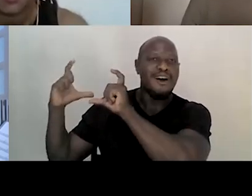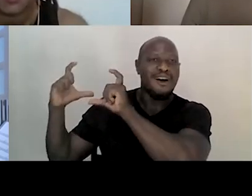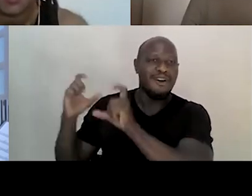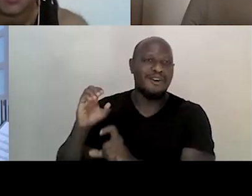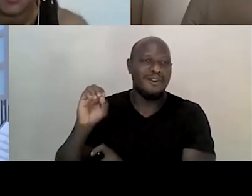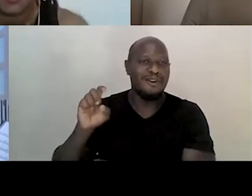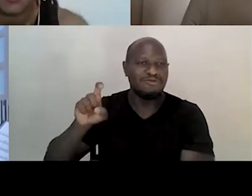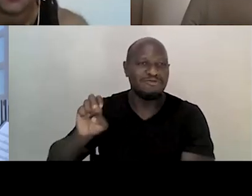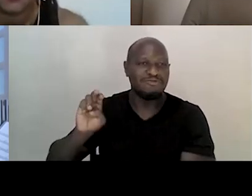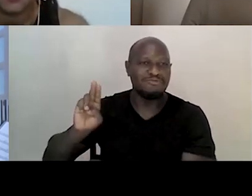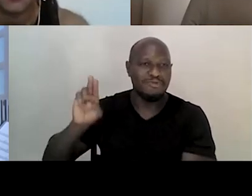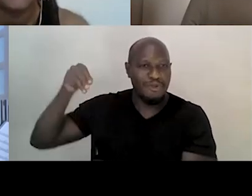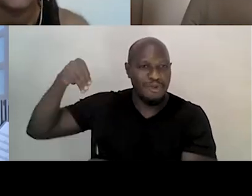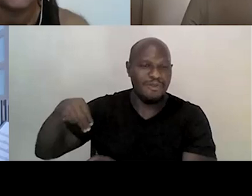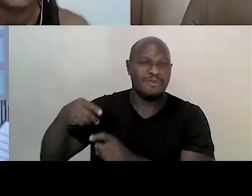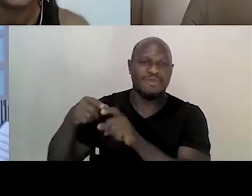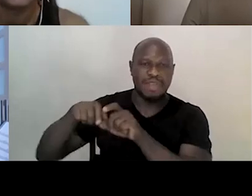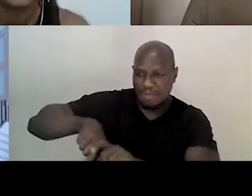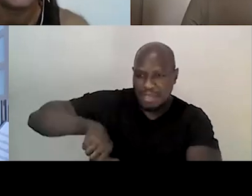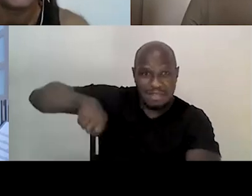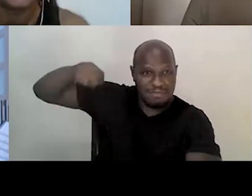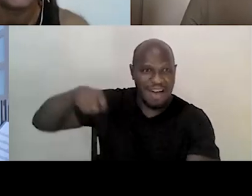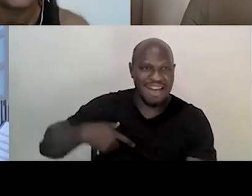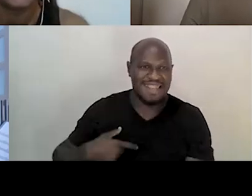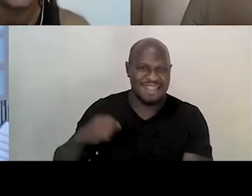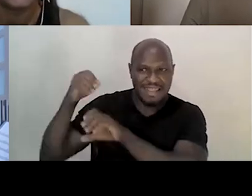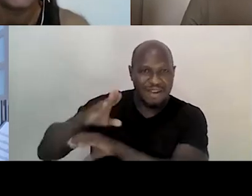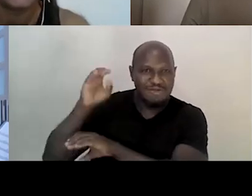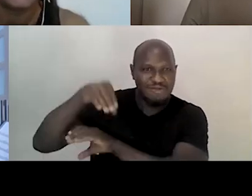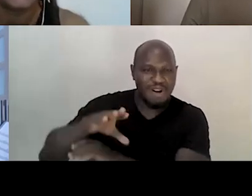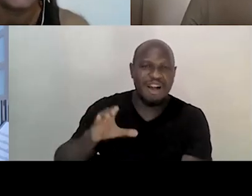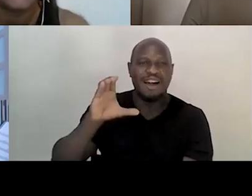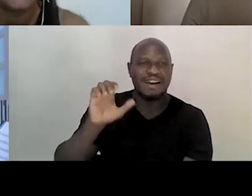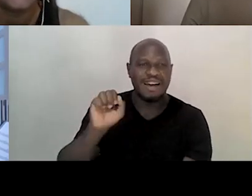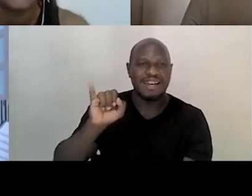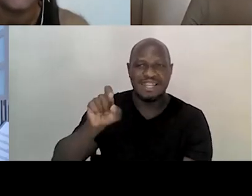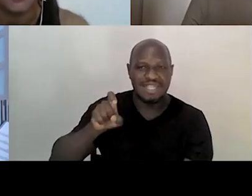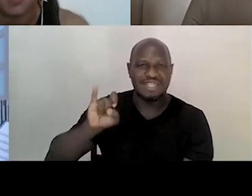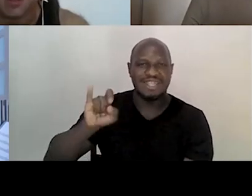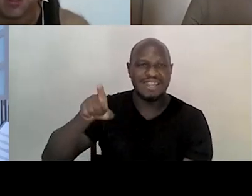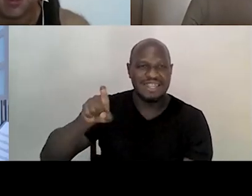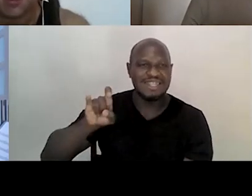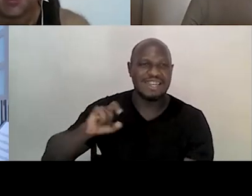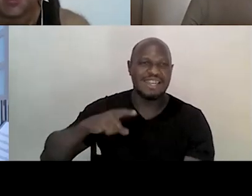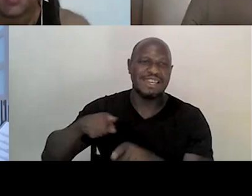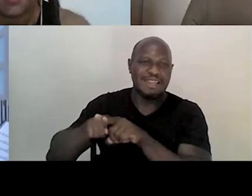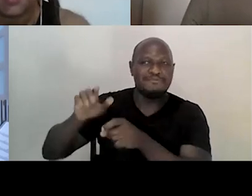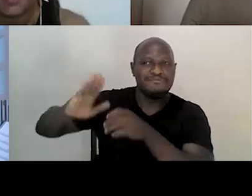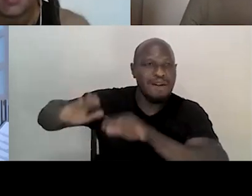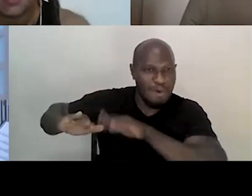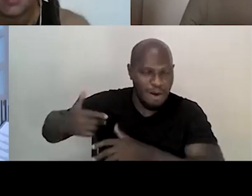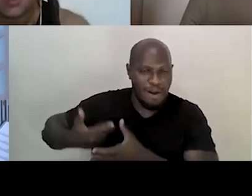espada de São Jorge, cachixi e tambor. Eu acho que é isso.